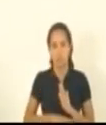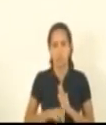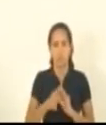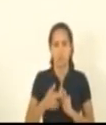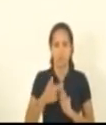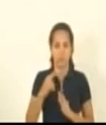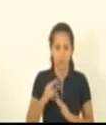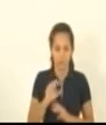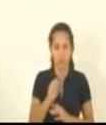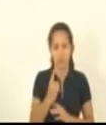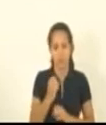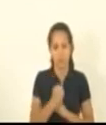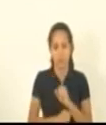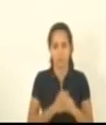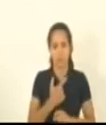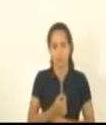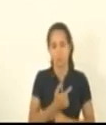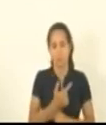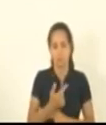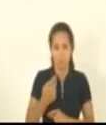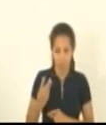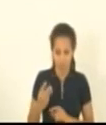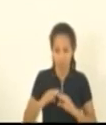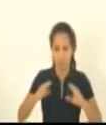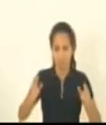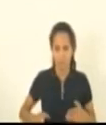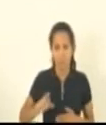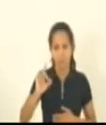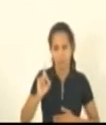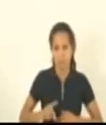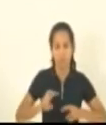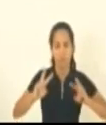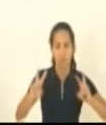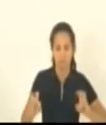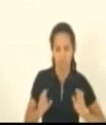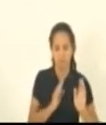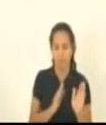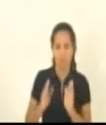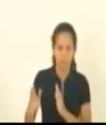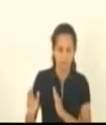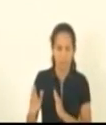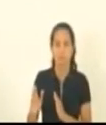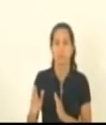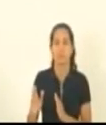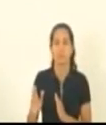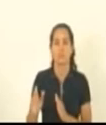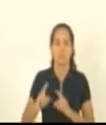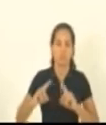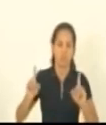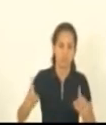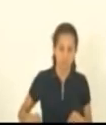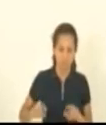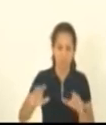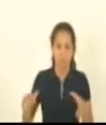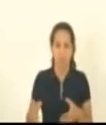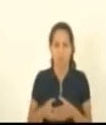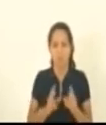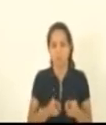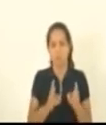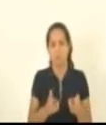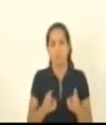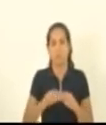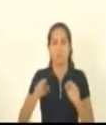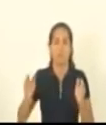01-2003 da mesa diretora que dispõe sobre reordenamento de visão e atribuições de cargo de comissões permanentes da mesa